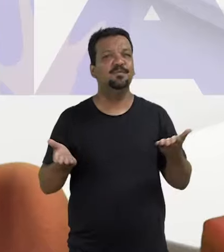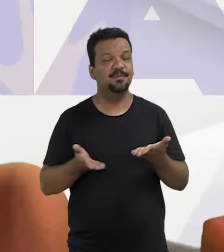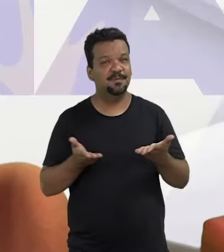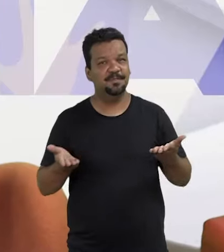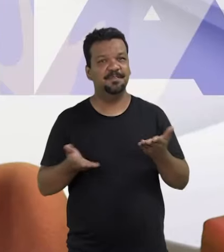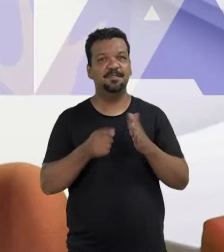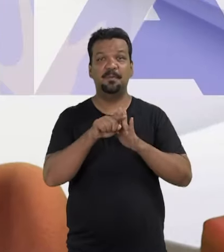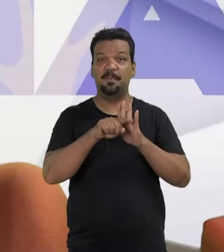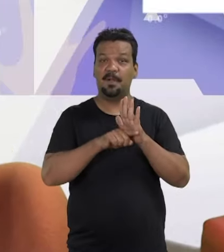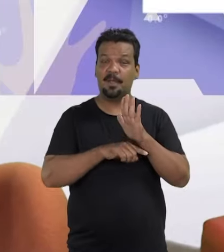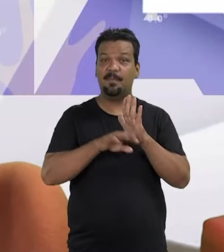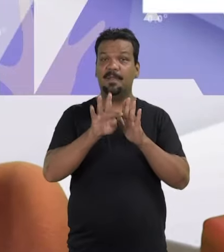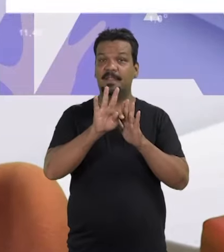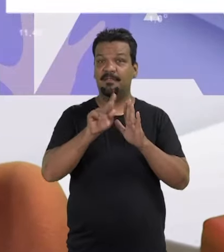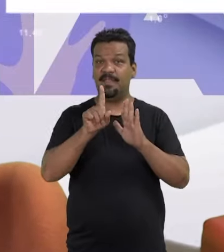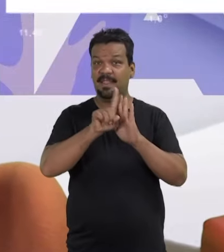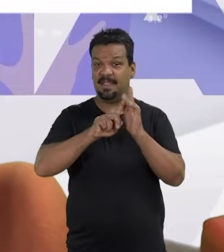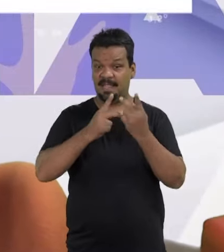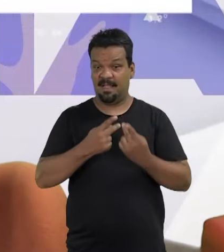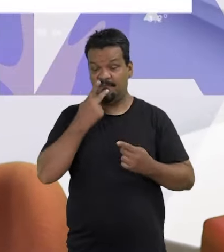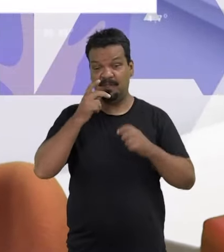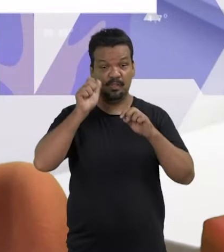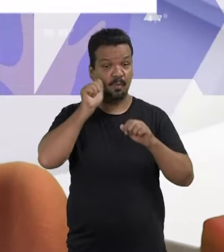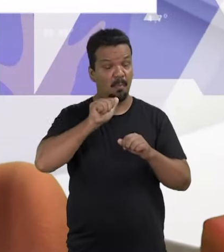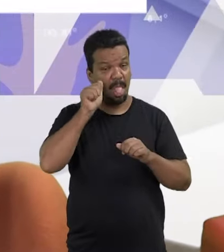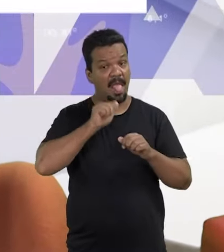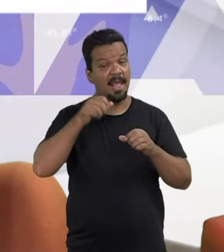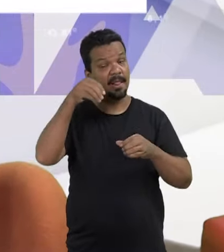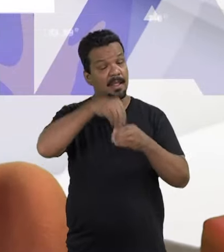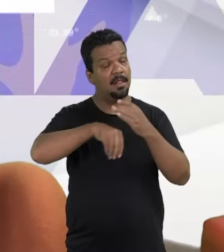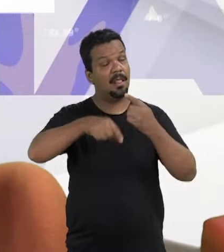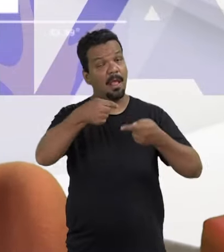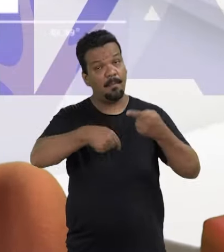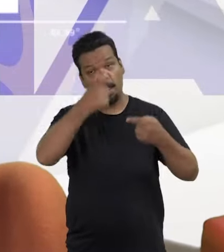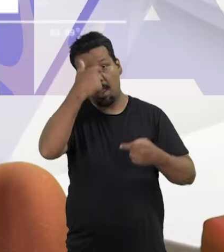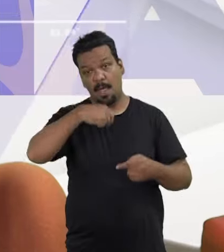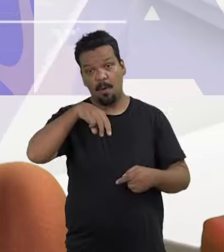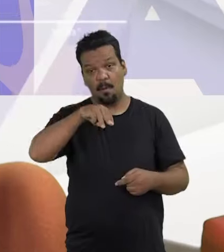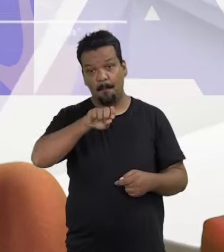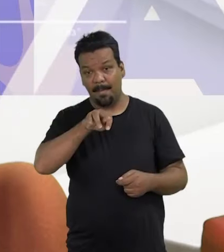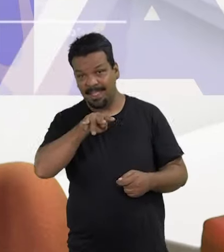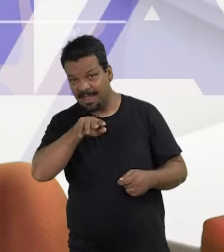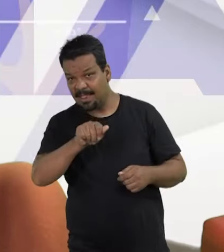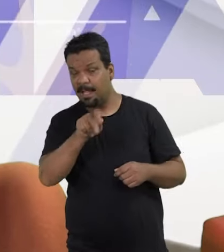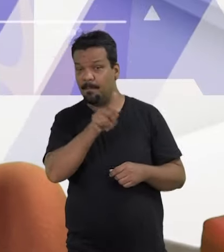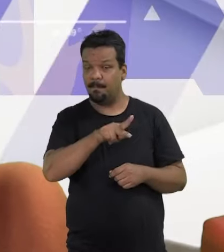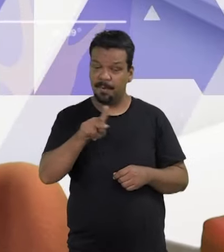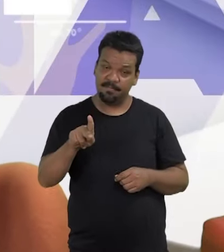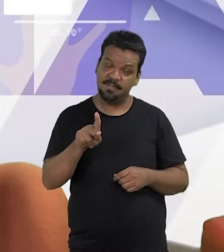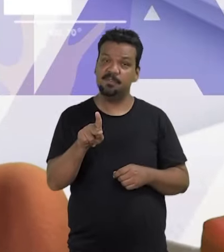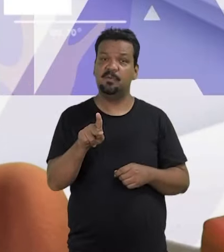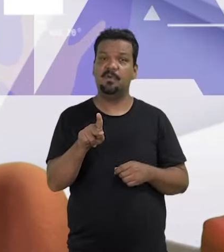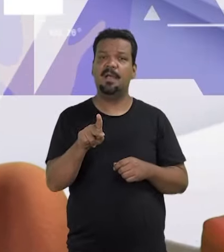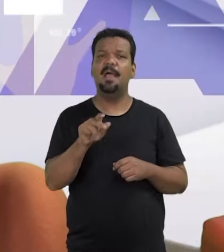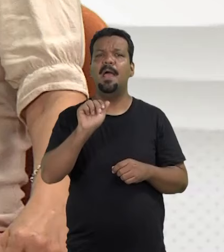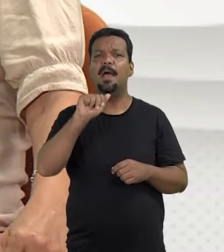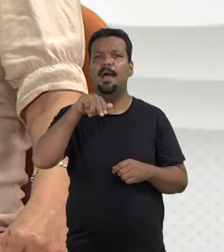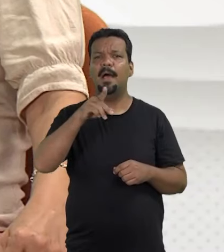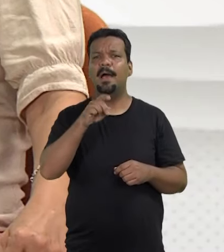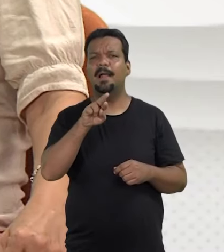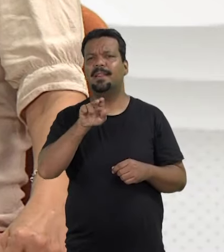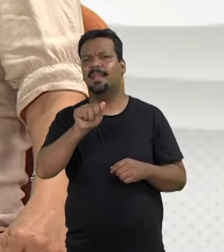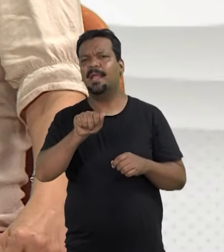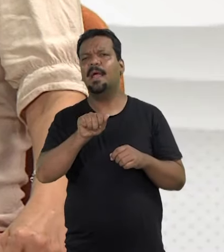Nesta edição, programa TVDH fala sobre a mulher na política. Eu, Manina Aguiar, e a professora